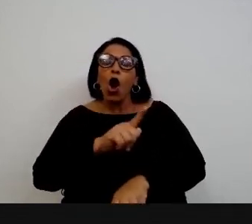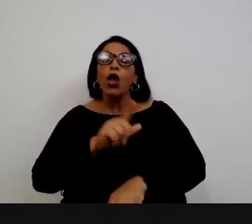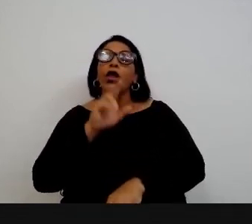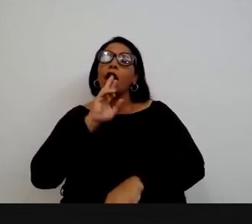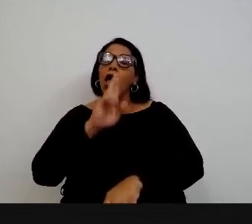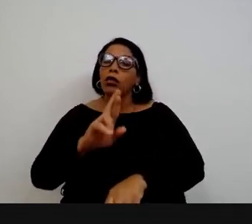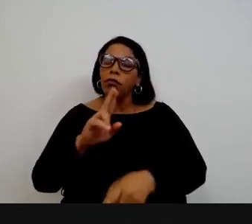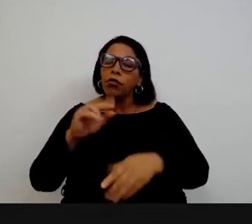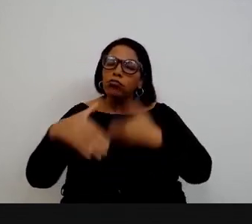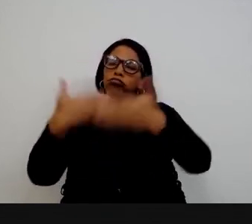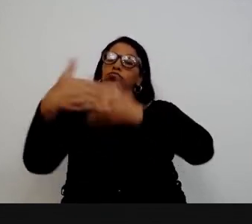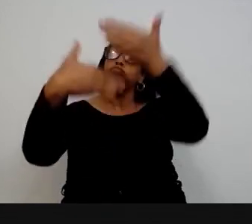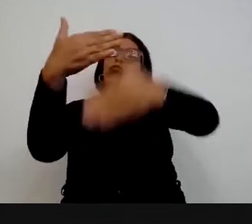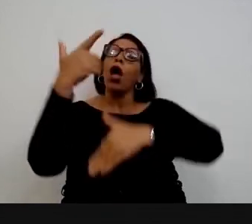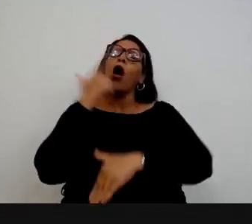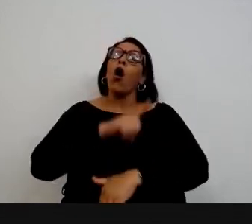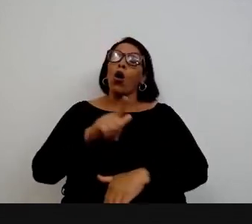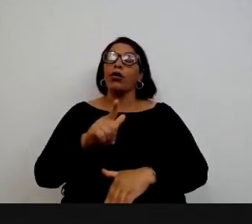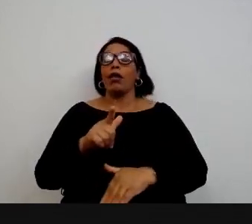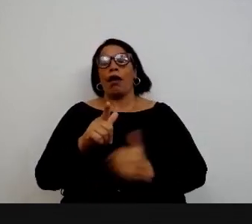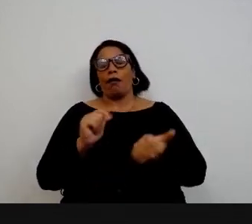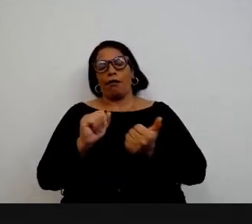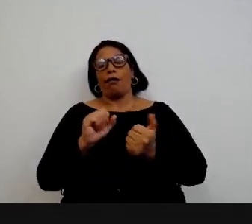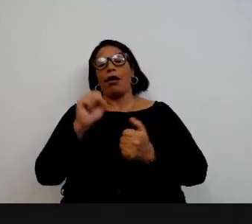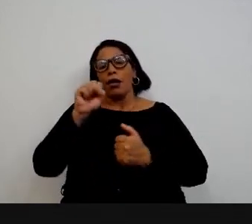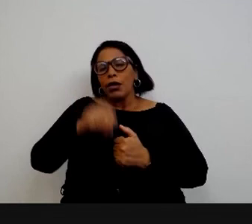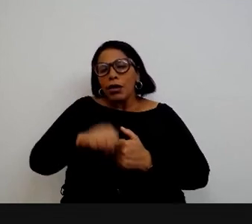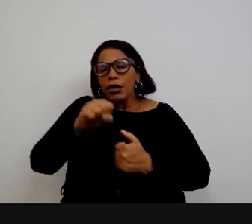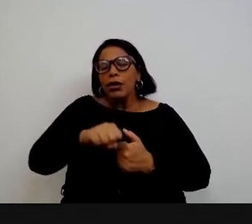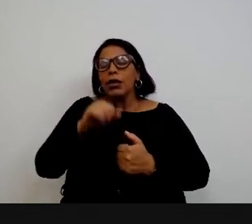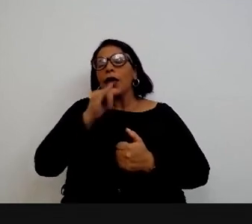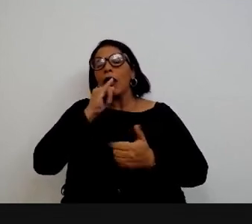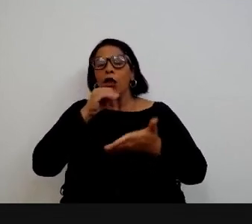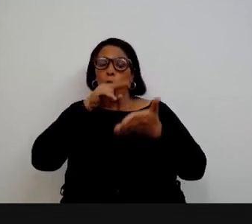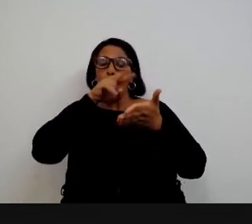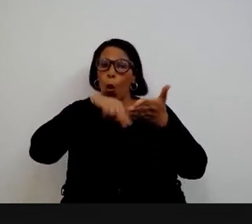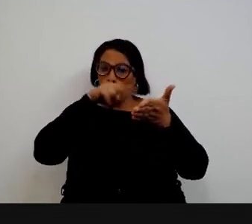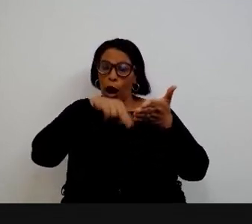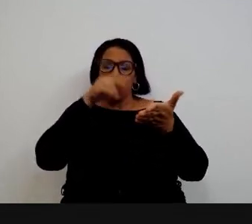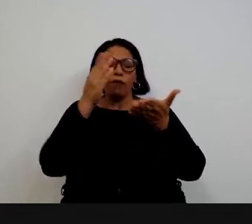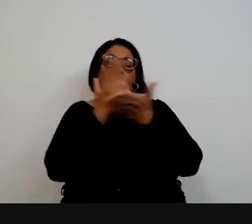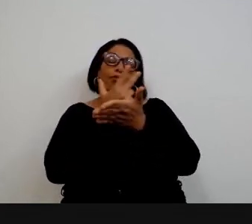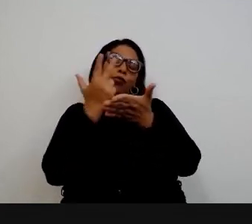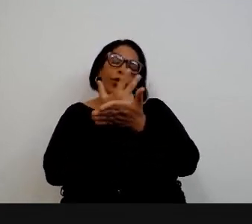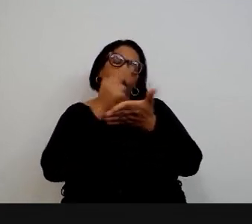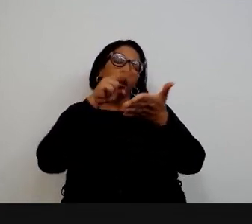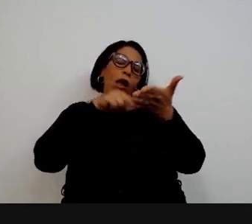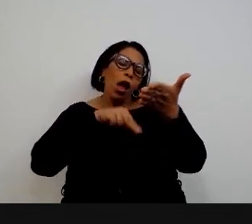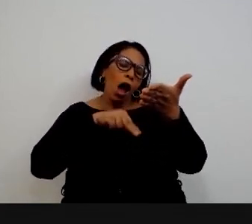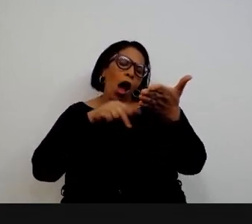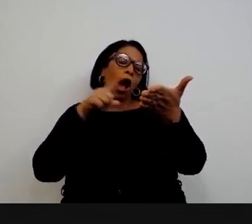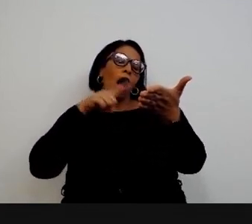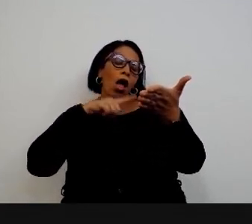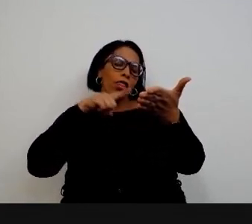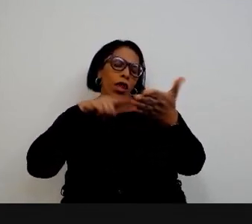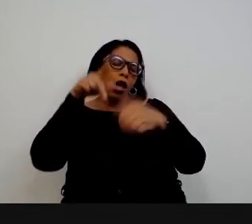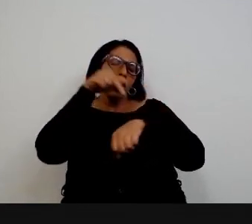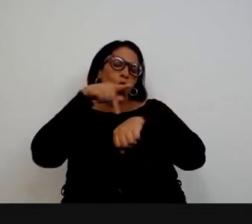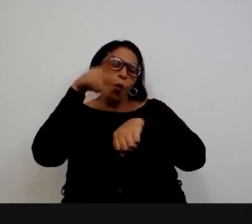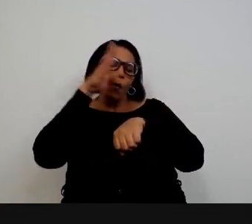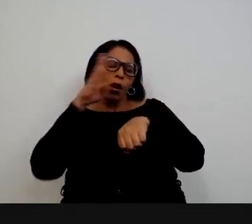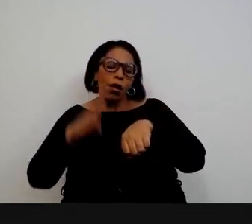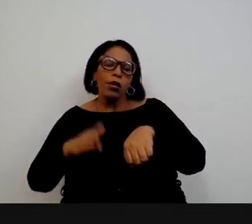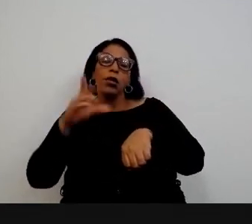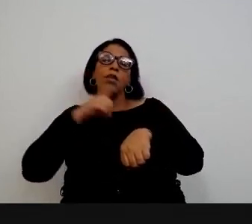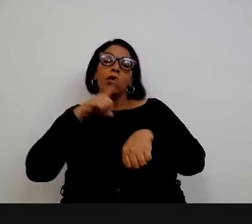aquelas reformas avançarem e ele faz toda uma linha sobre as reformas de fiscais no Brasil de responsabilidade